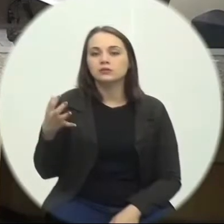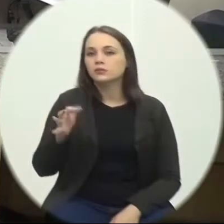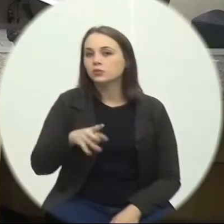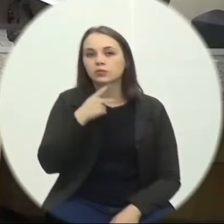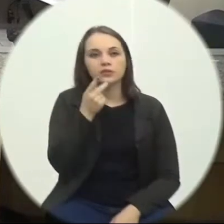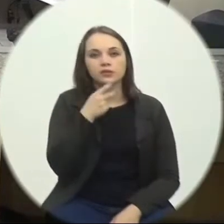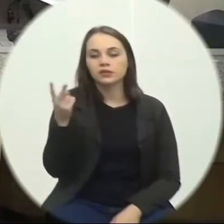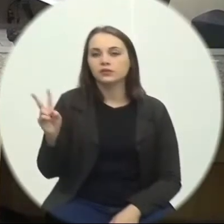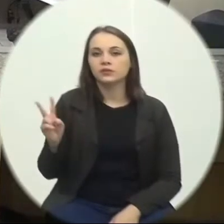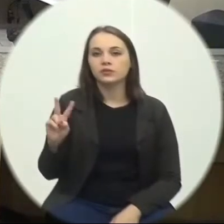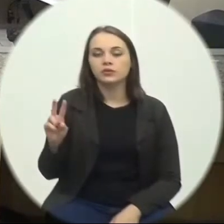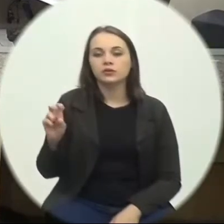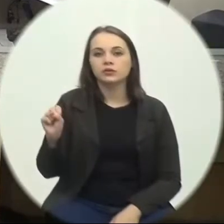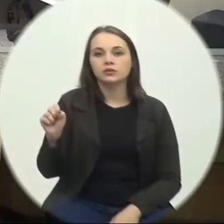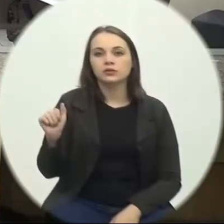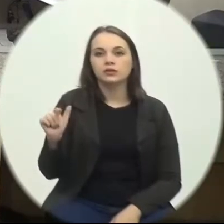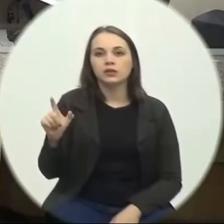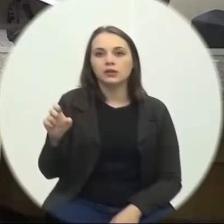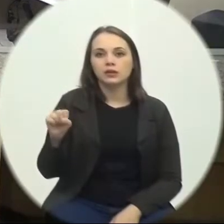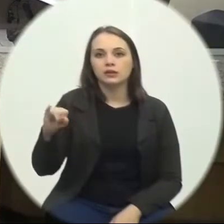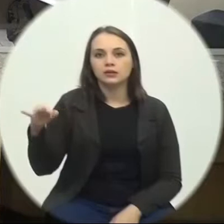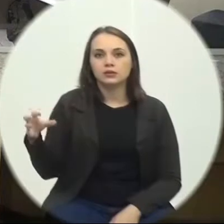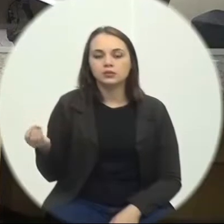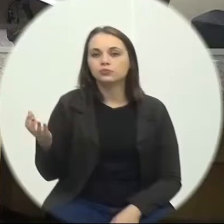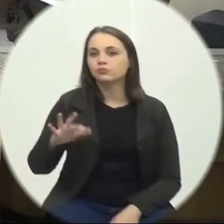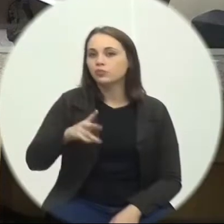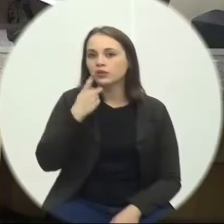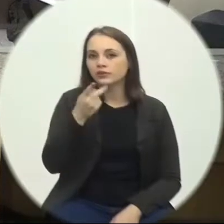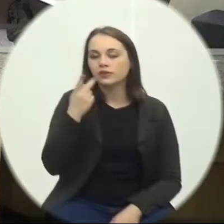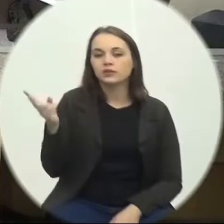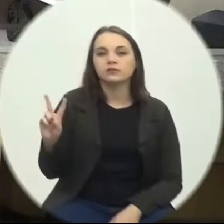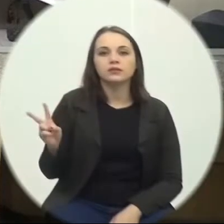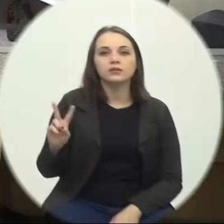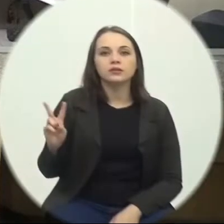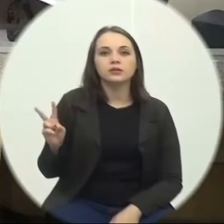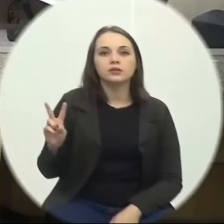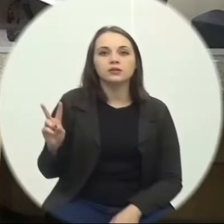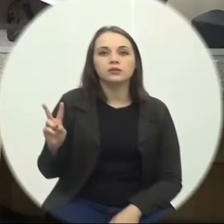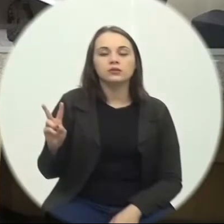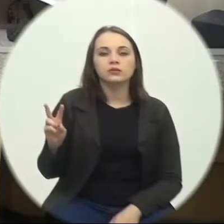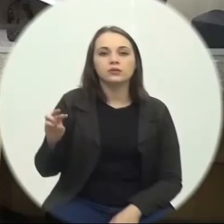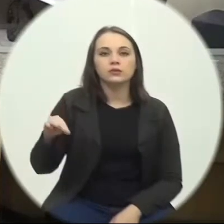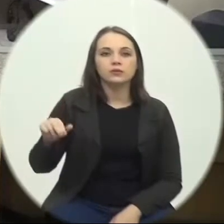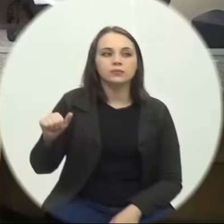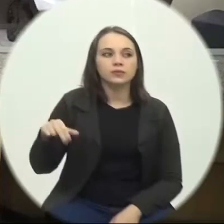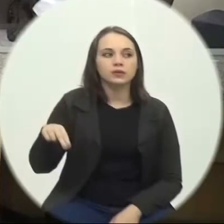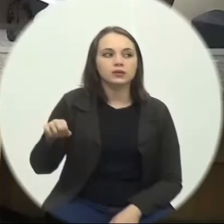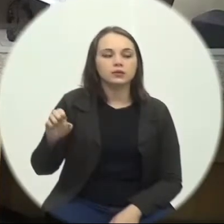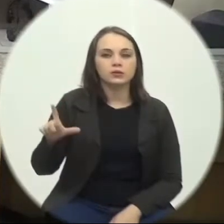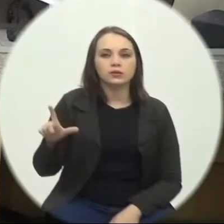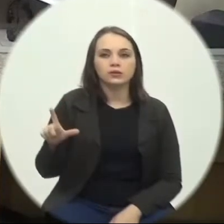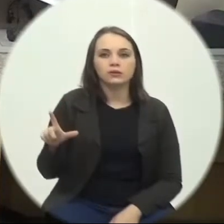Declina com a palavra O vereador Salés Lima Declina com a palavra O vereador Manuel Rosenki